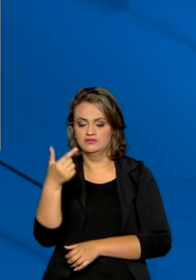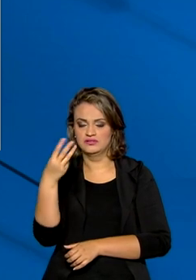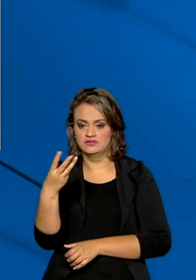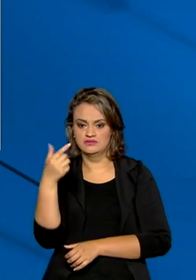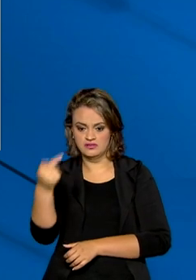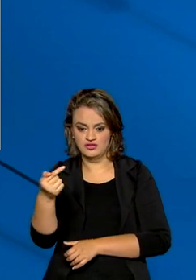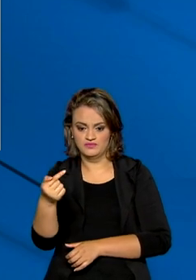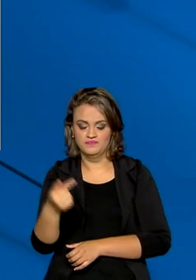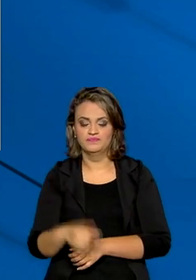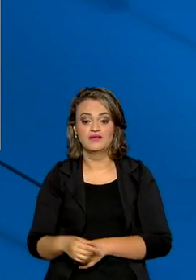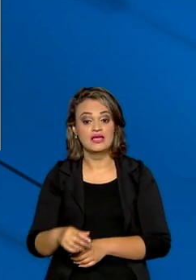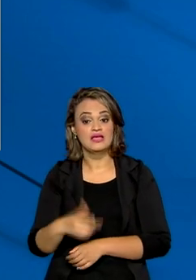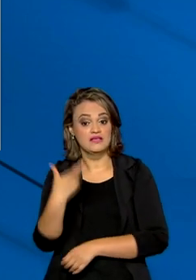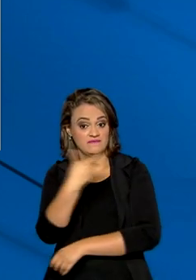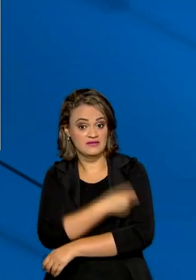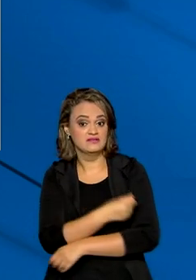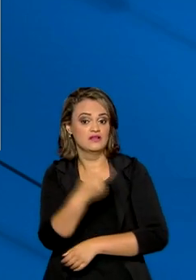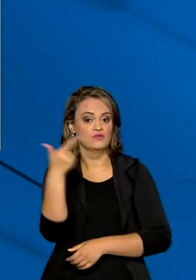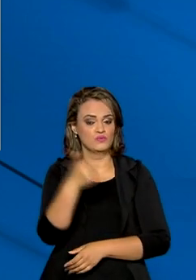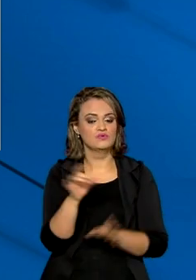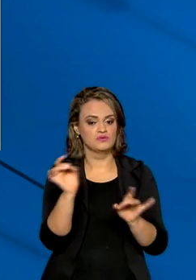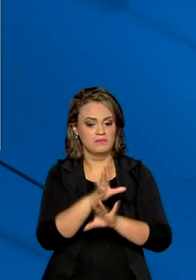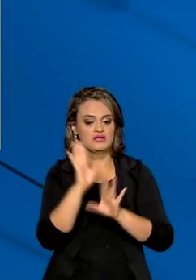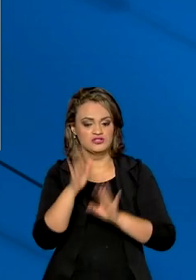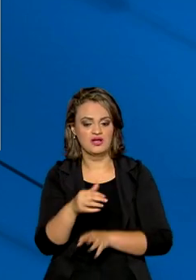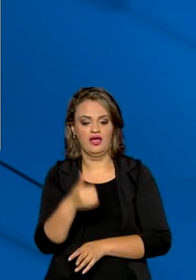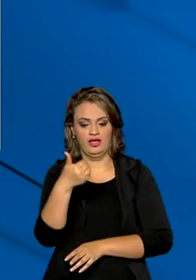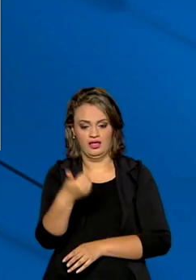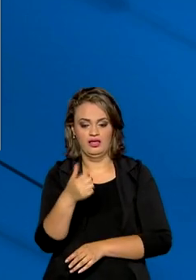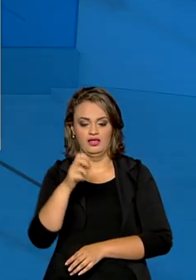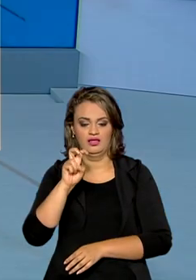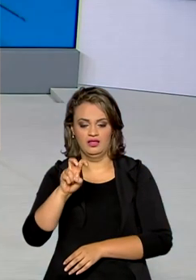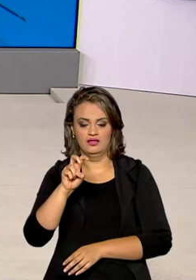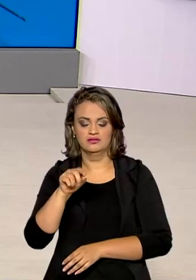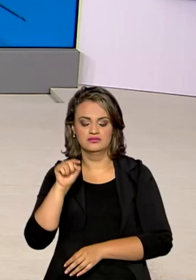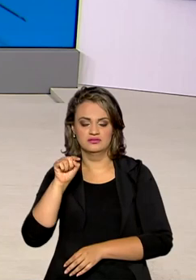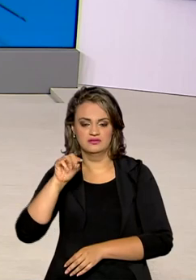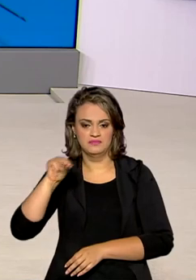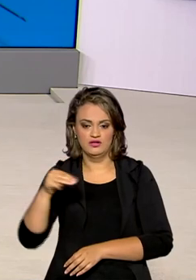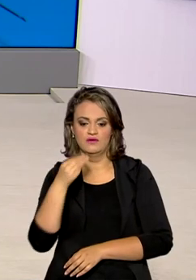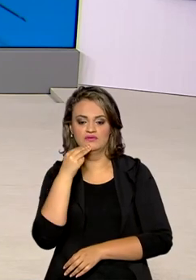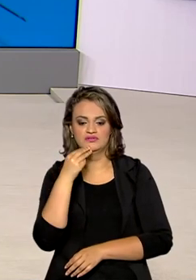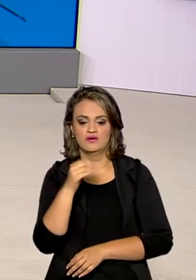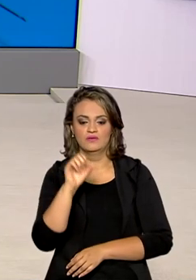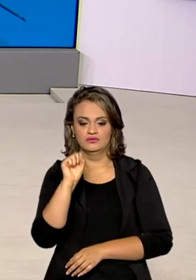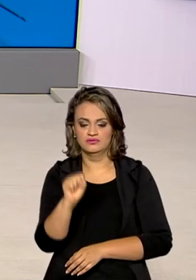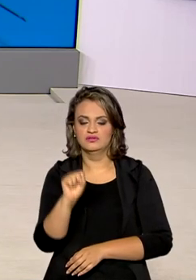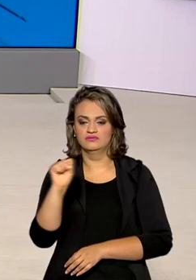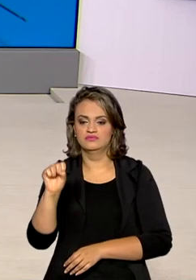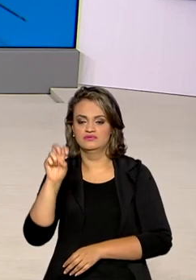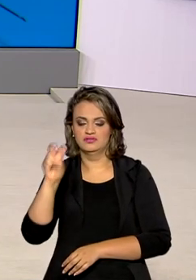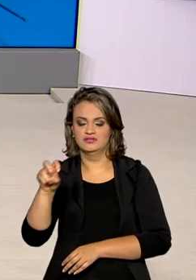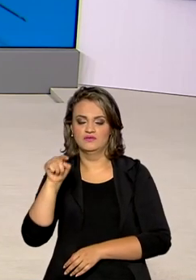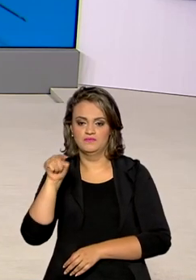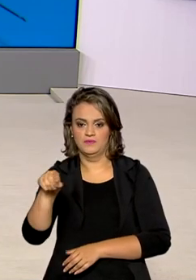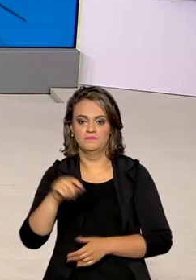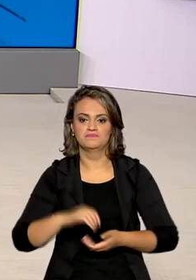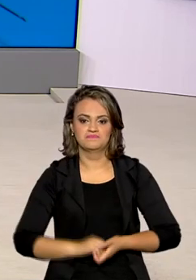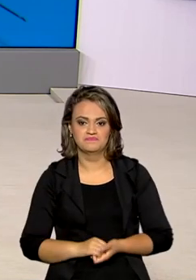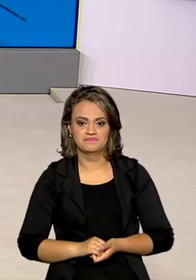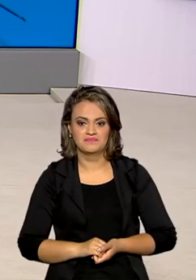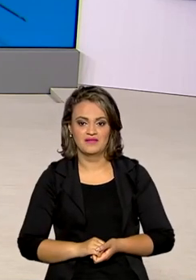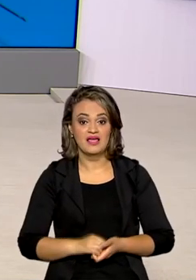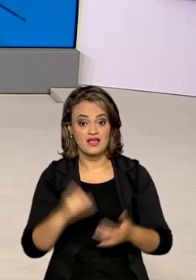237 e as pessoas que tomaram as duas doses da vacina ultrapassam 15 milhões, 885 mil.